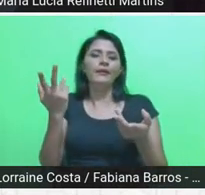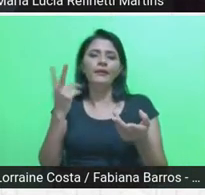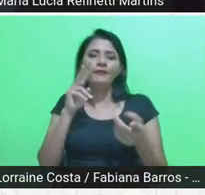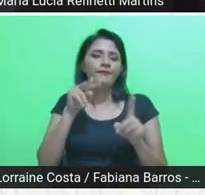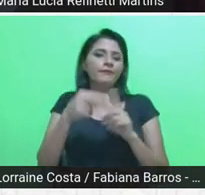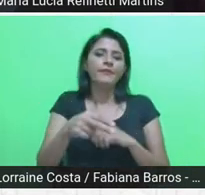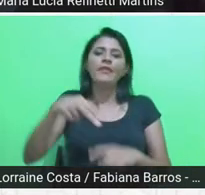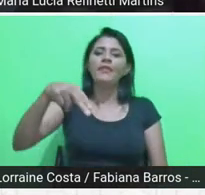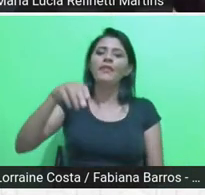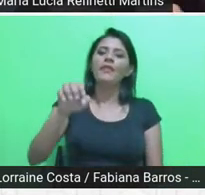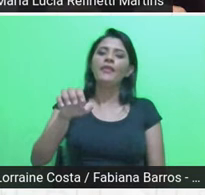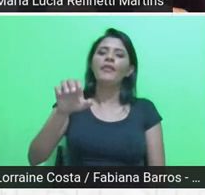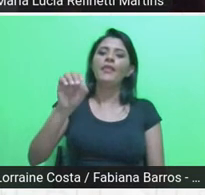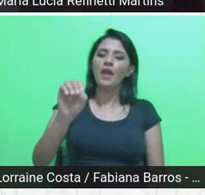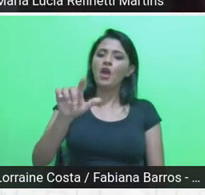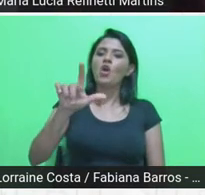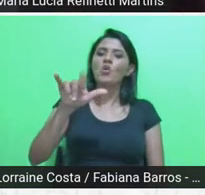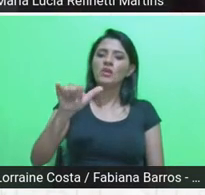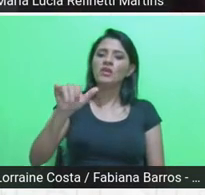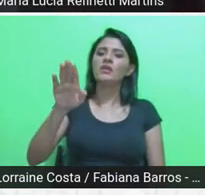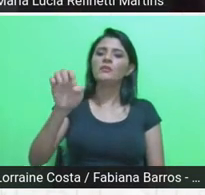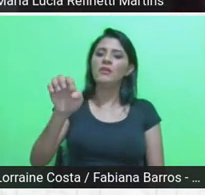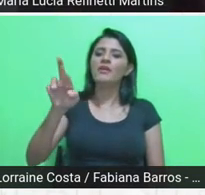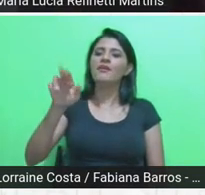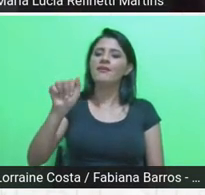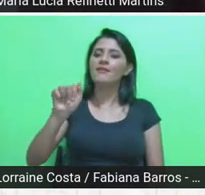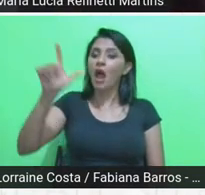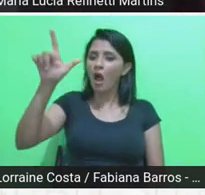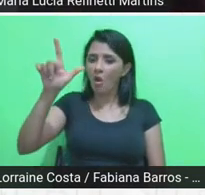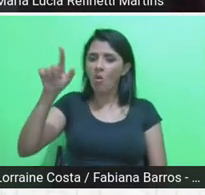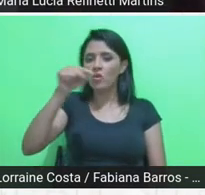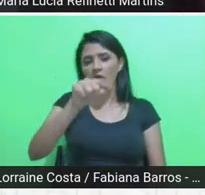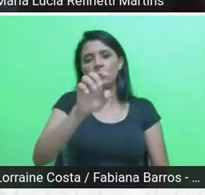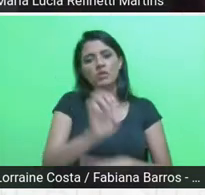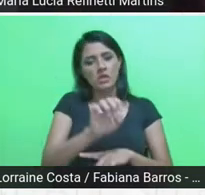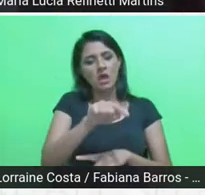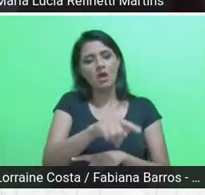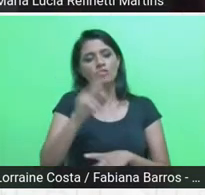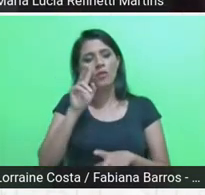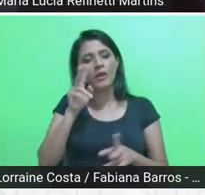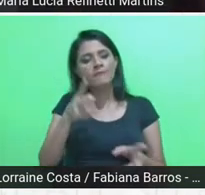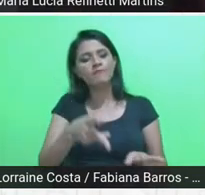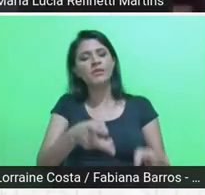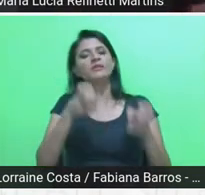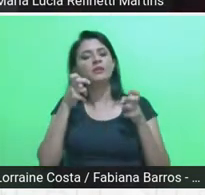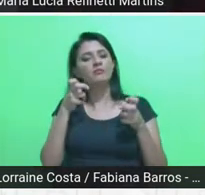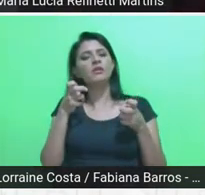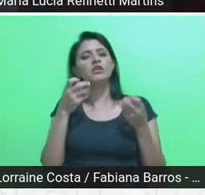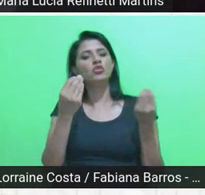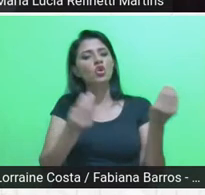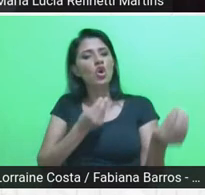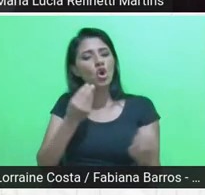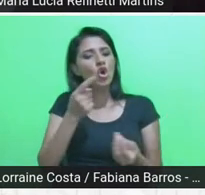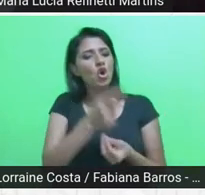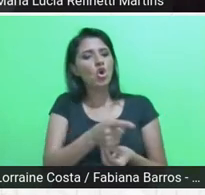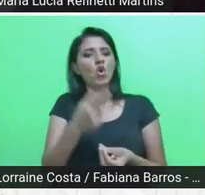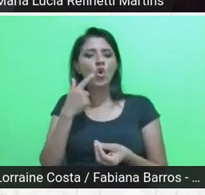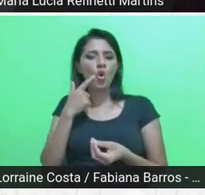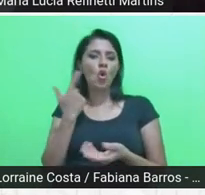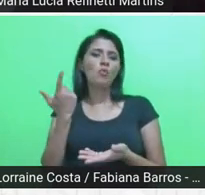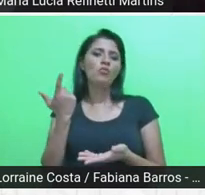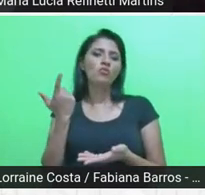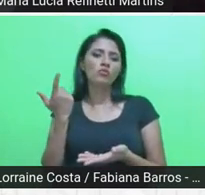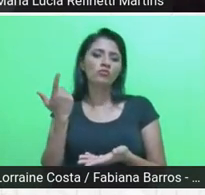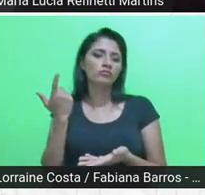o Estado é visto como um empatador do desenvolvimento,